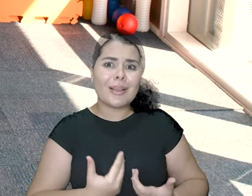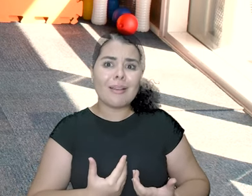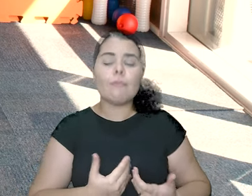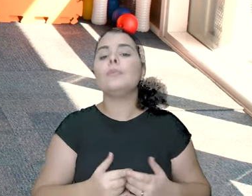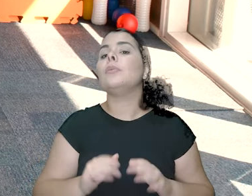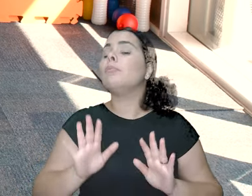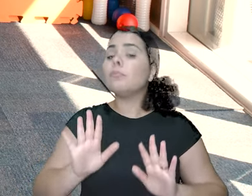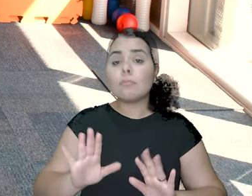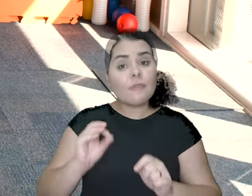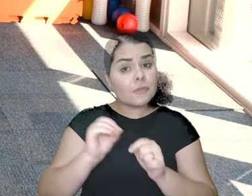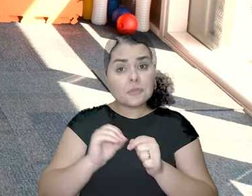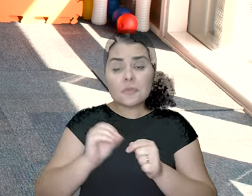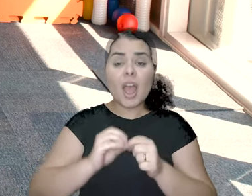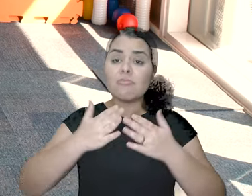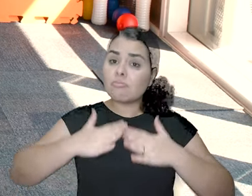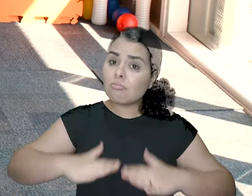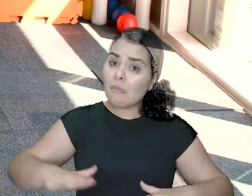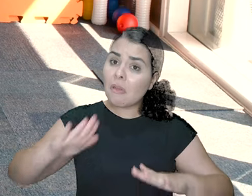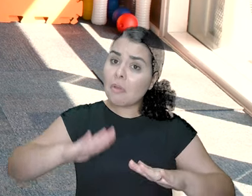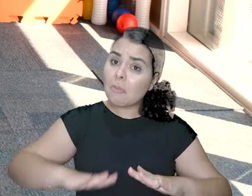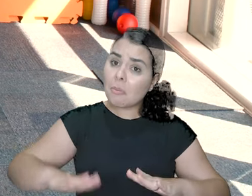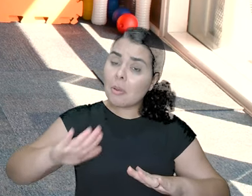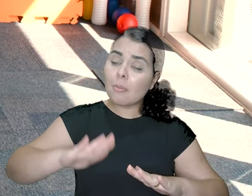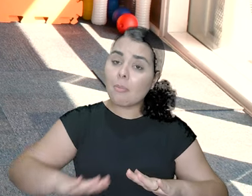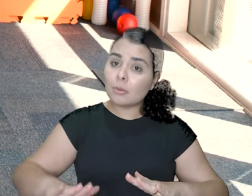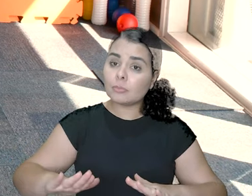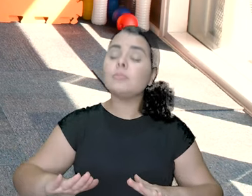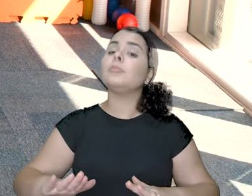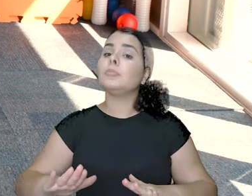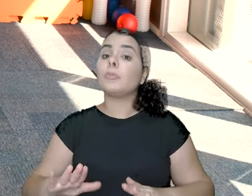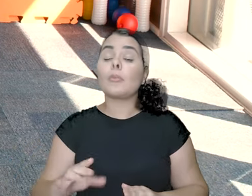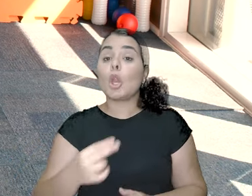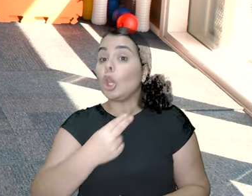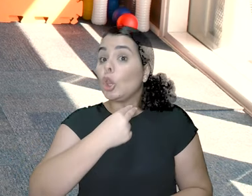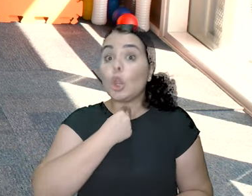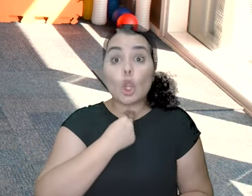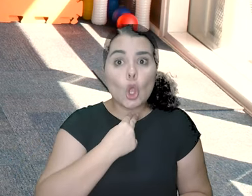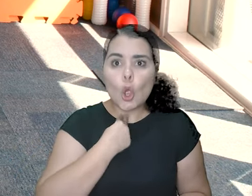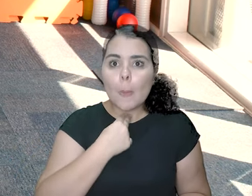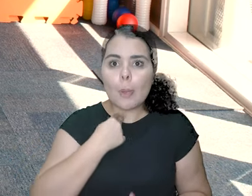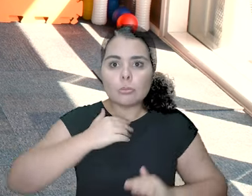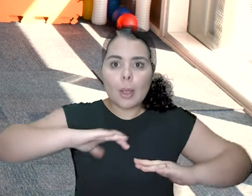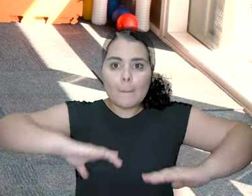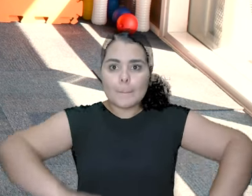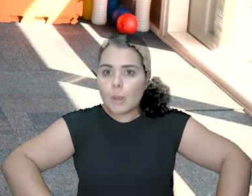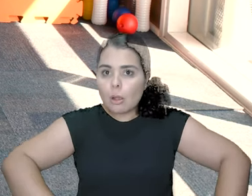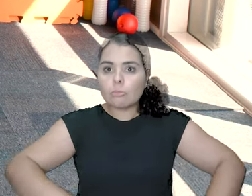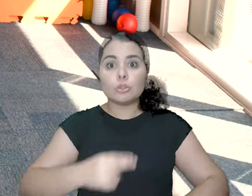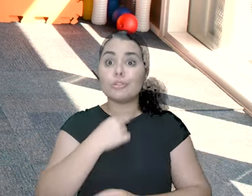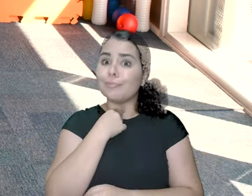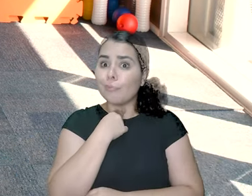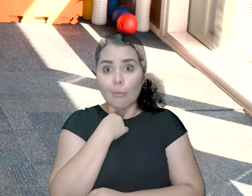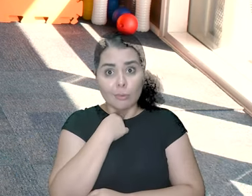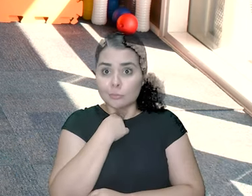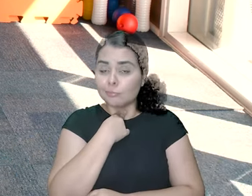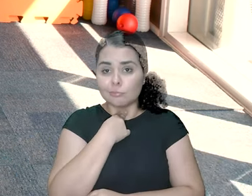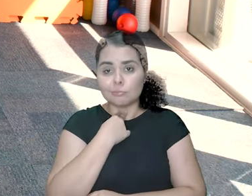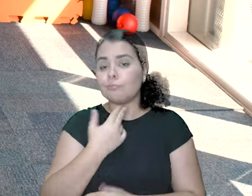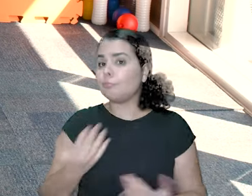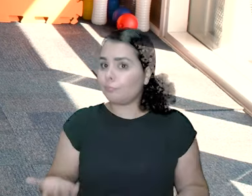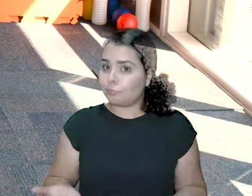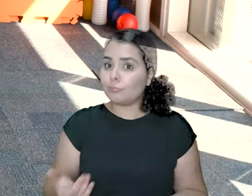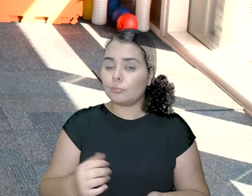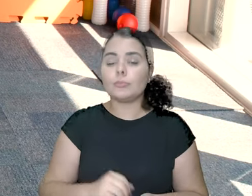mesmo assim estou cansada. Faz mais devagar. Não tem problema. Só não pode pôr a mão aqui.